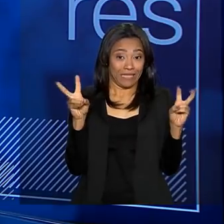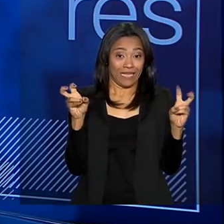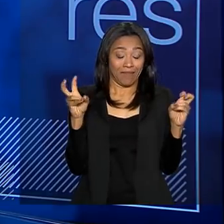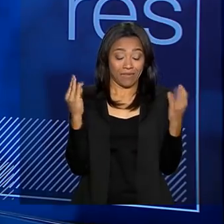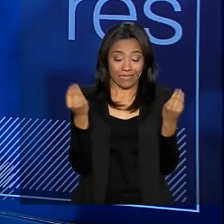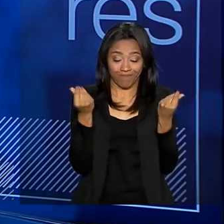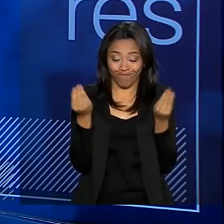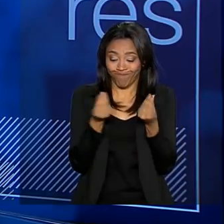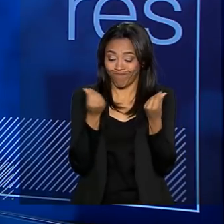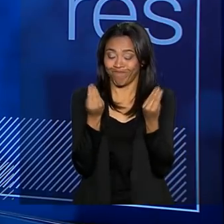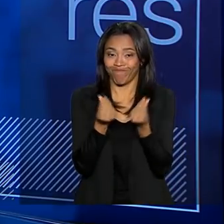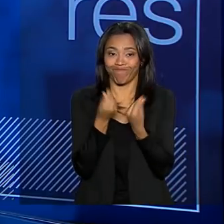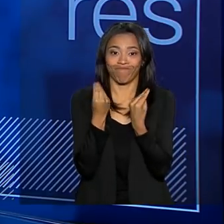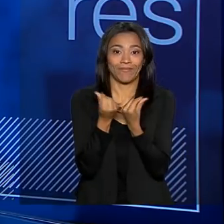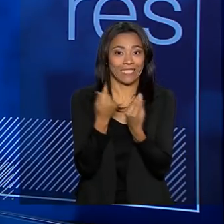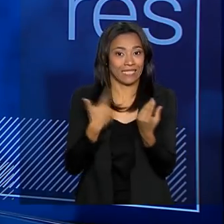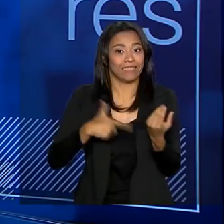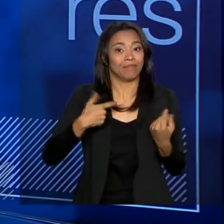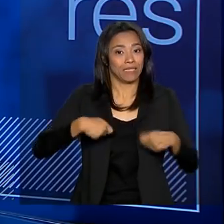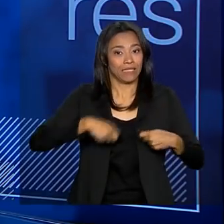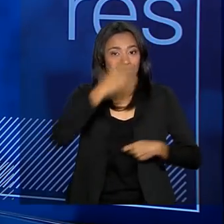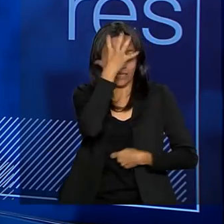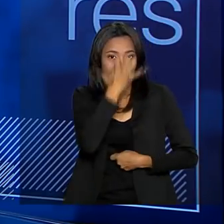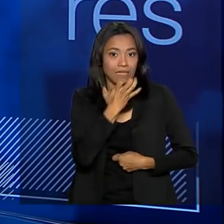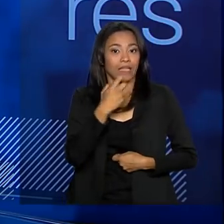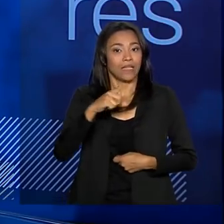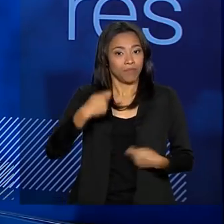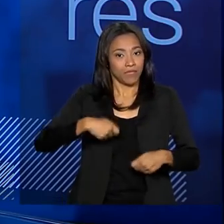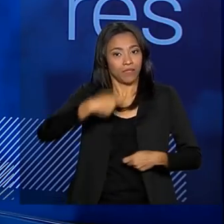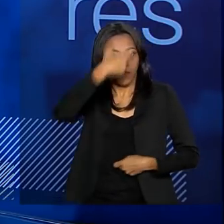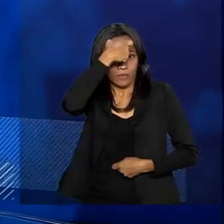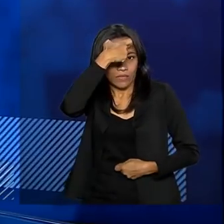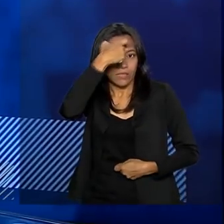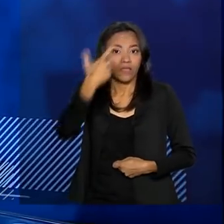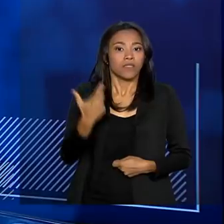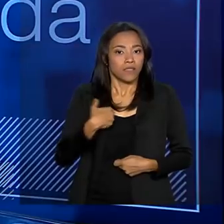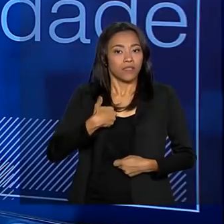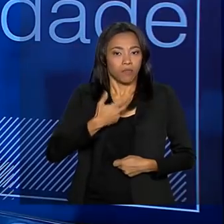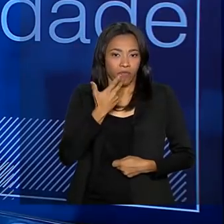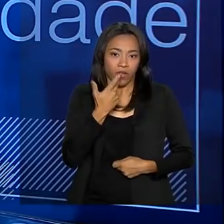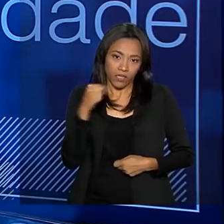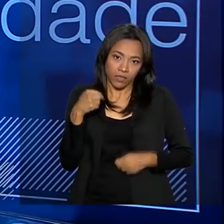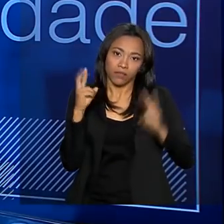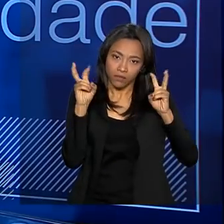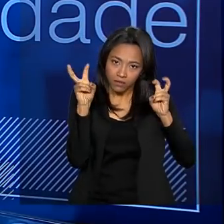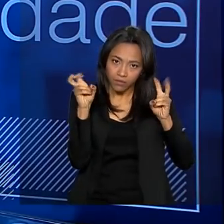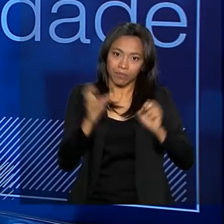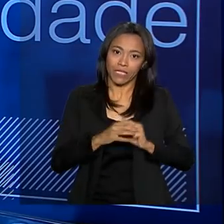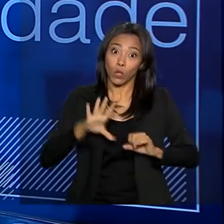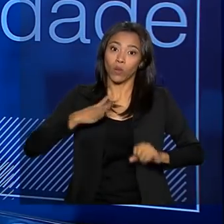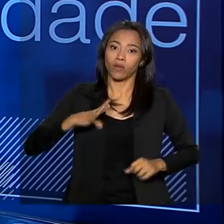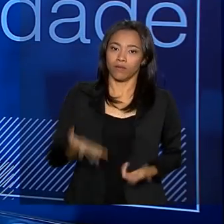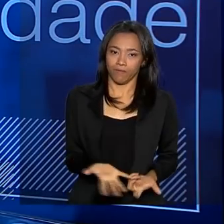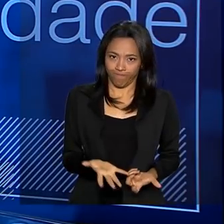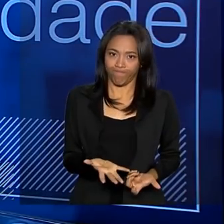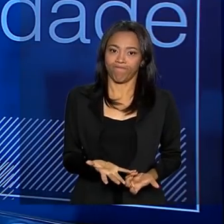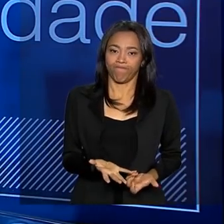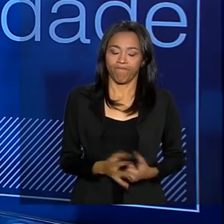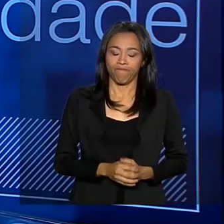e requer muita serenidade e maturidade para a gente estar tocando neste assunto e muita coragem.